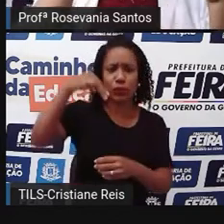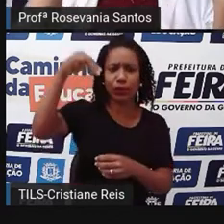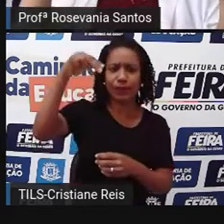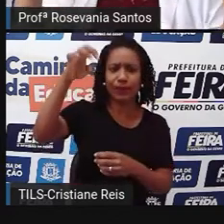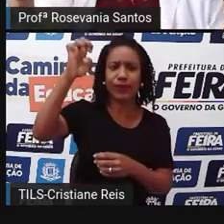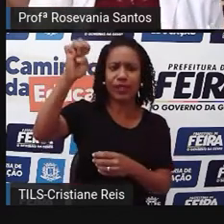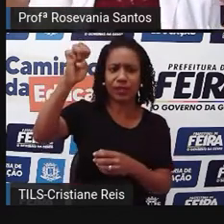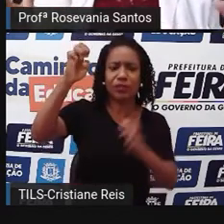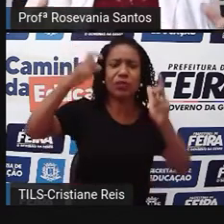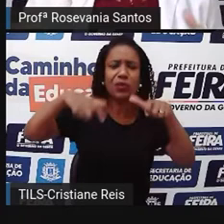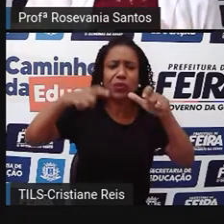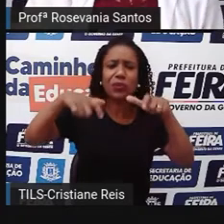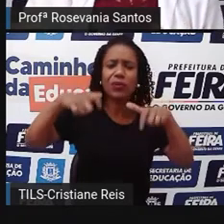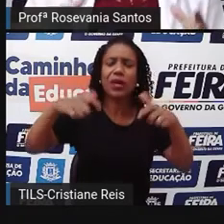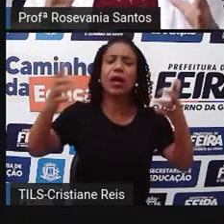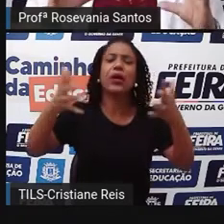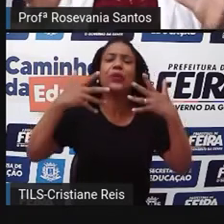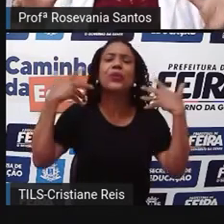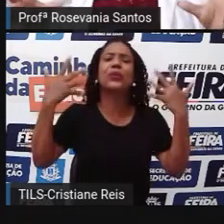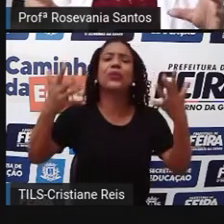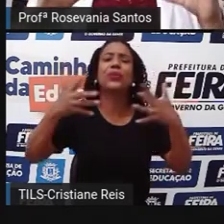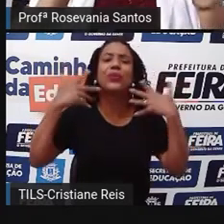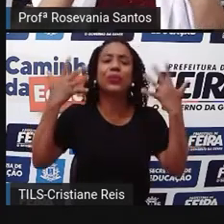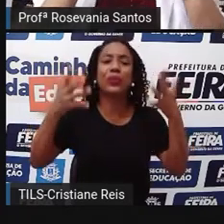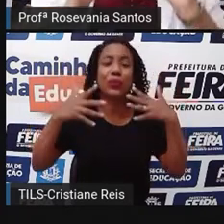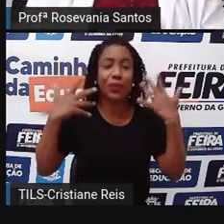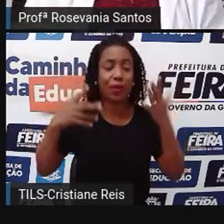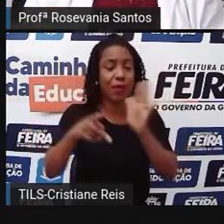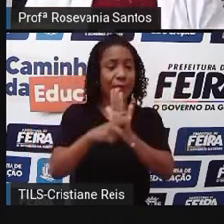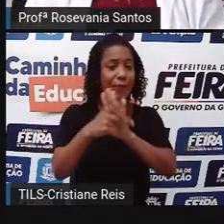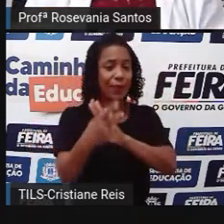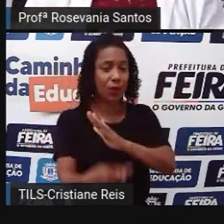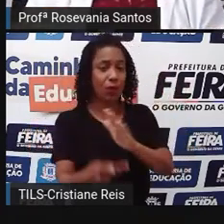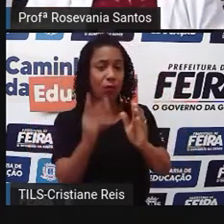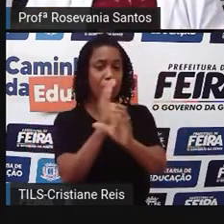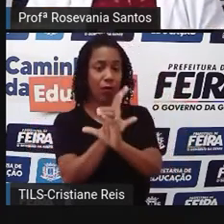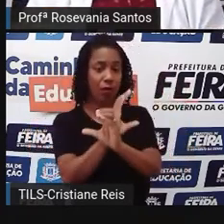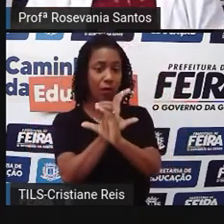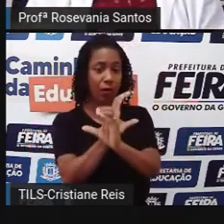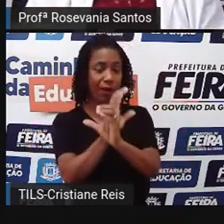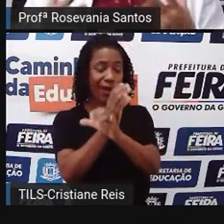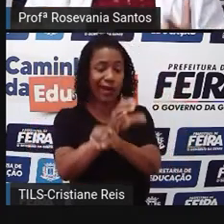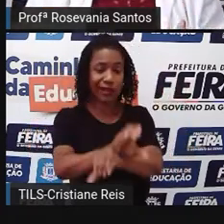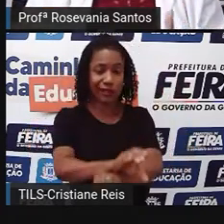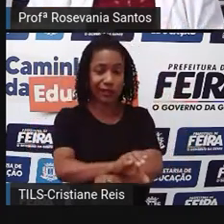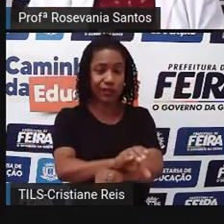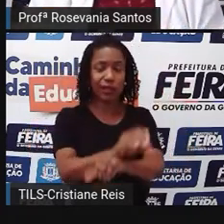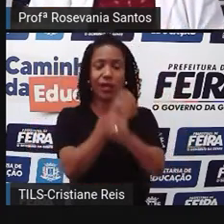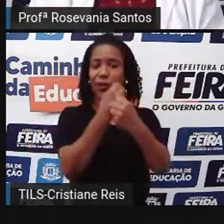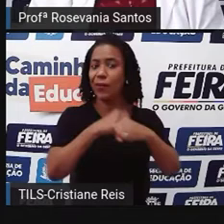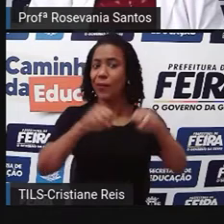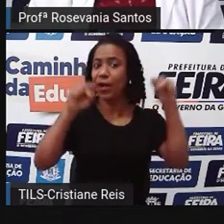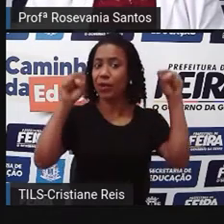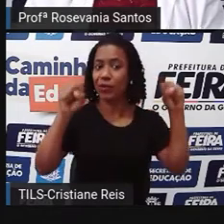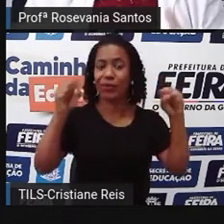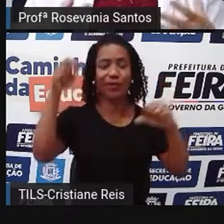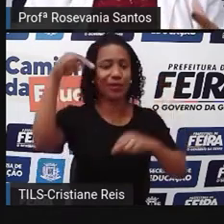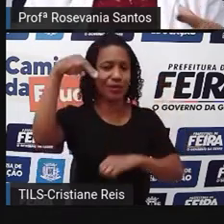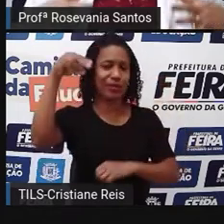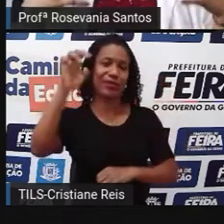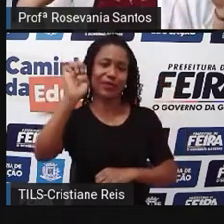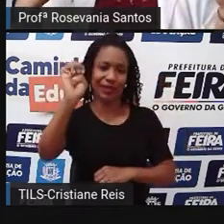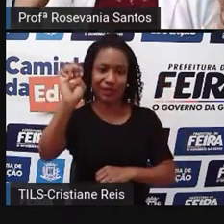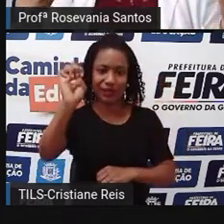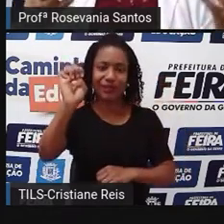ser a área da Caatinga, o bioma da Caatinga, ser o maior bioma que nós vamos encontrar na região nordeste. E